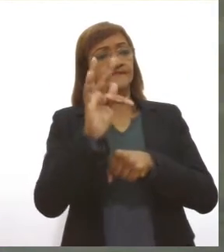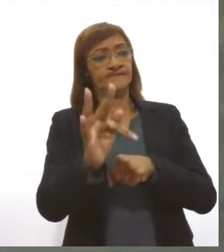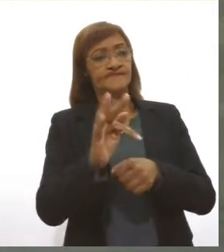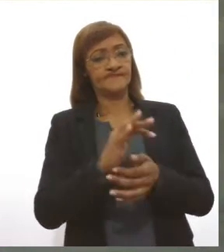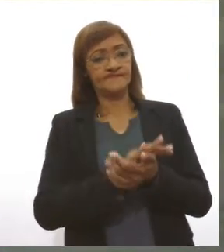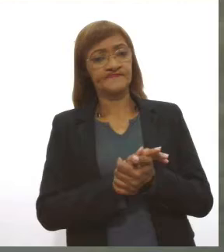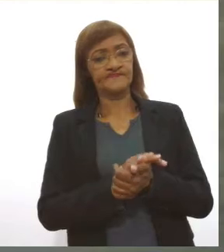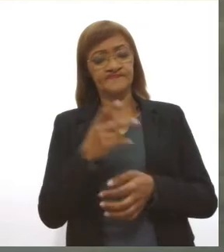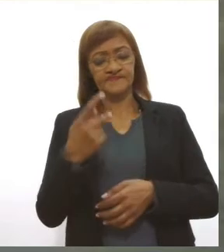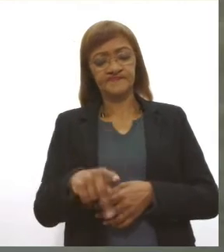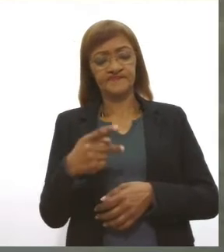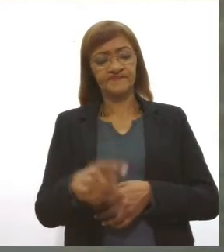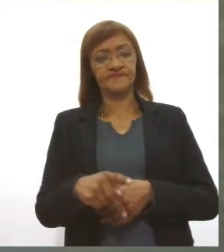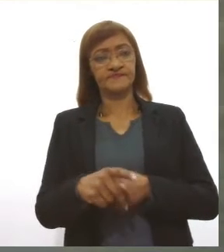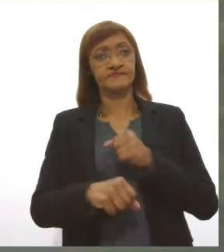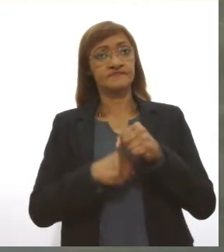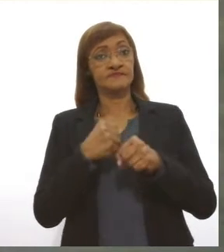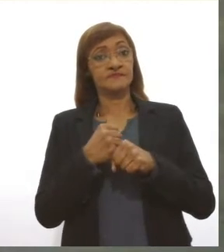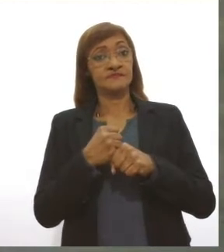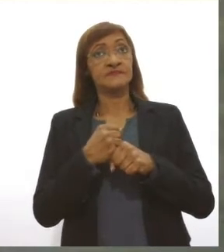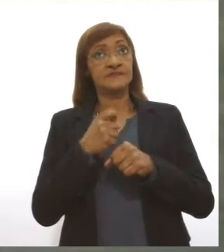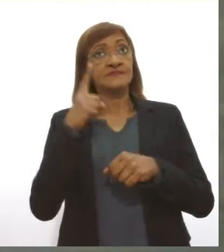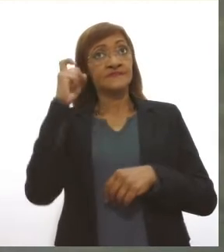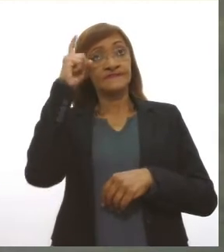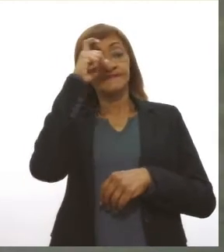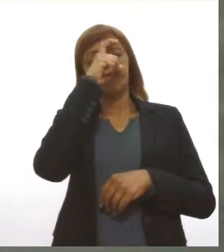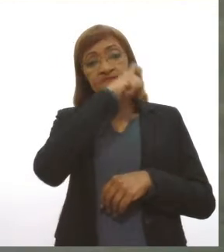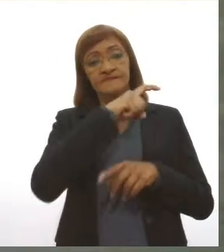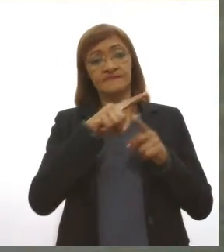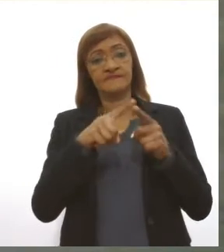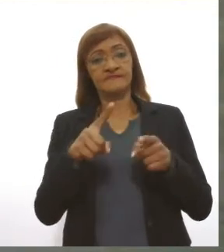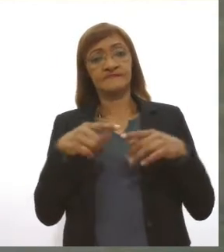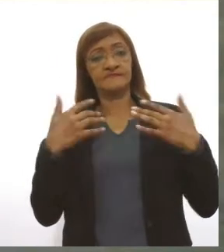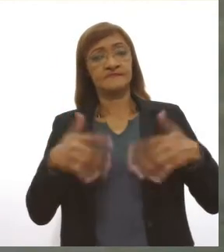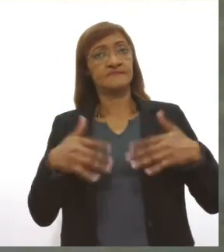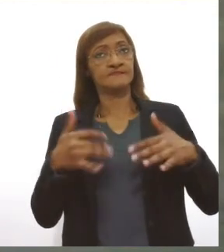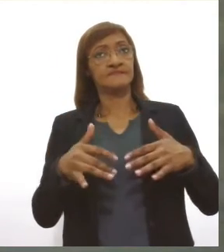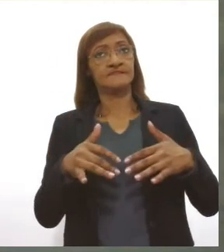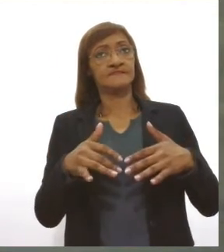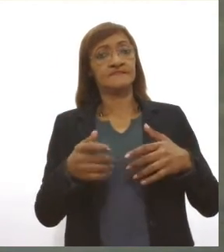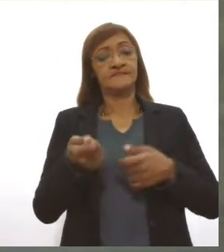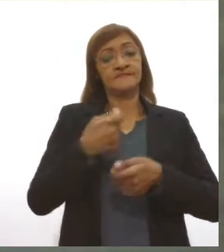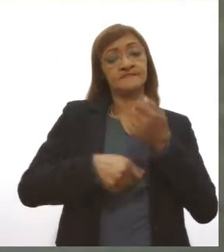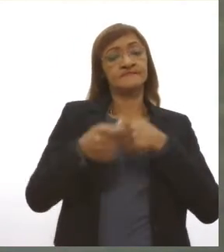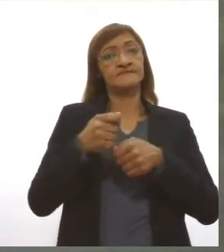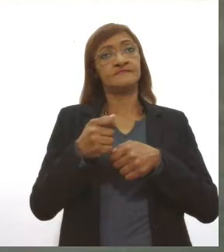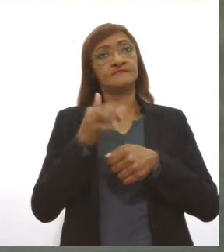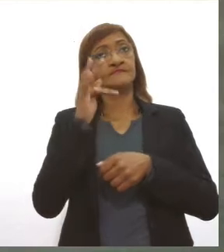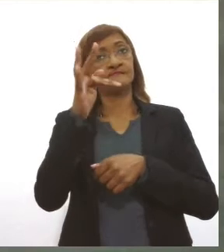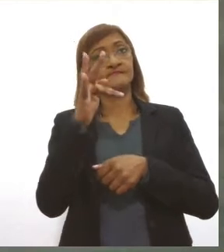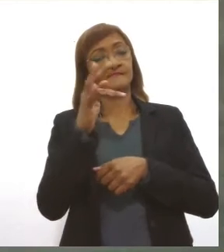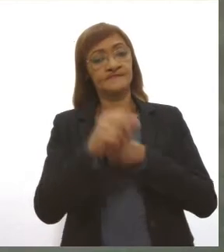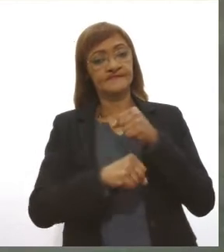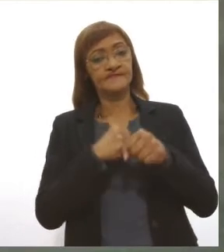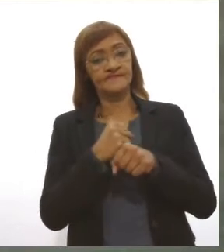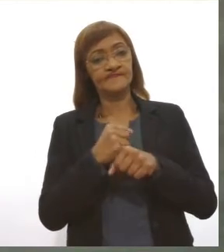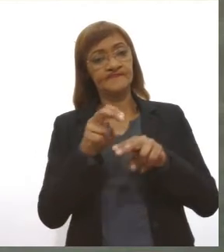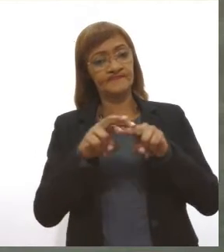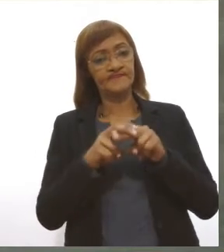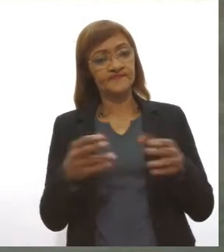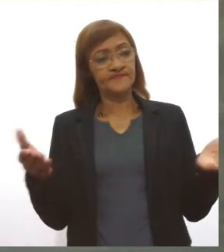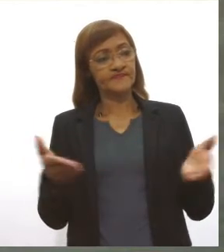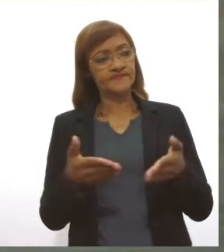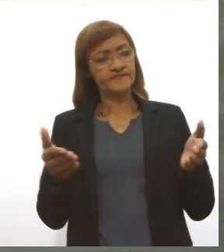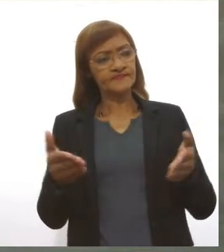um ano um pouco atípico, que vai refletir na economia no ano que vem. Então, realmente, precisa ser apreciado e votado com muita atenção. Os